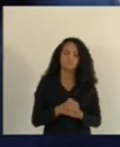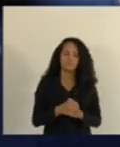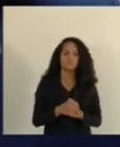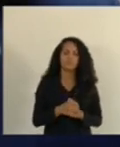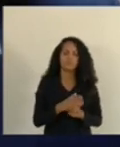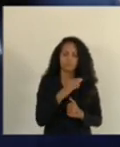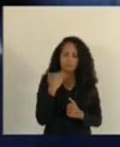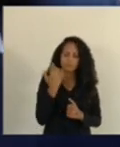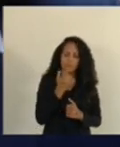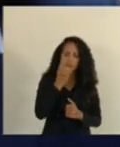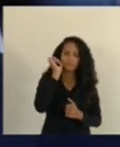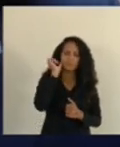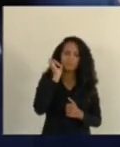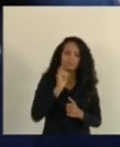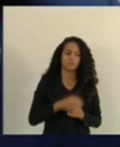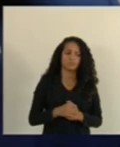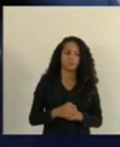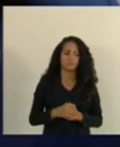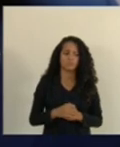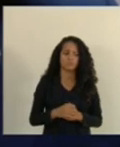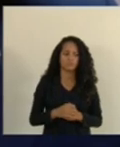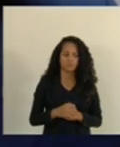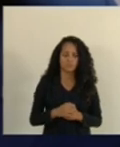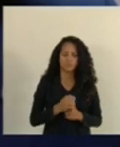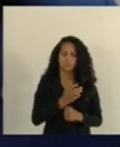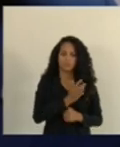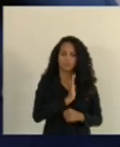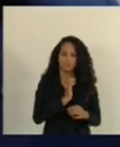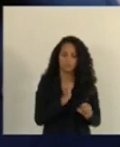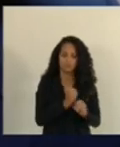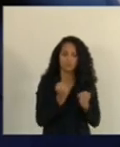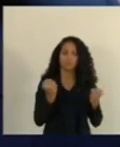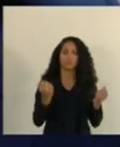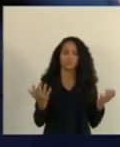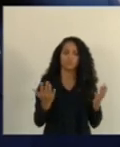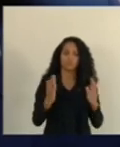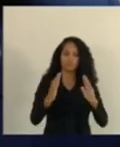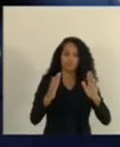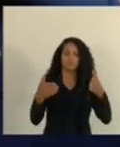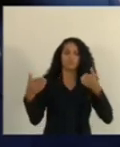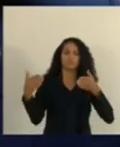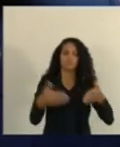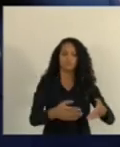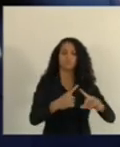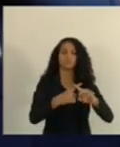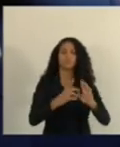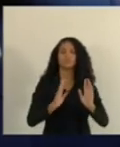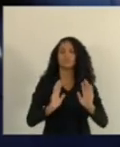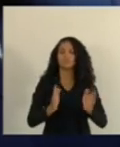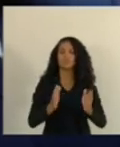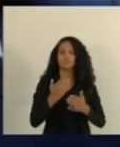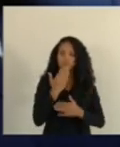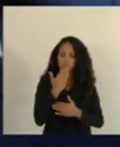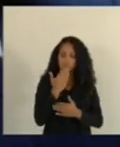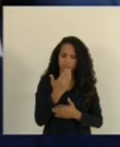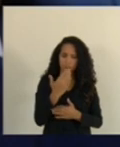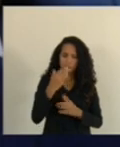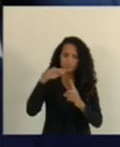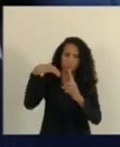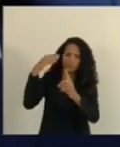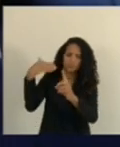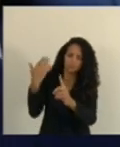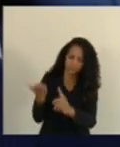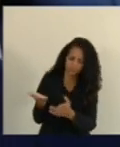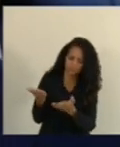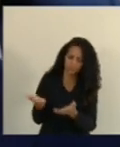Faleceu ontem, dia fluminante, o sepultamento foi hoje. Então, eu peço pela homenagem um minuto de